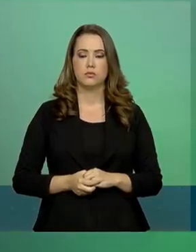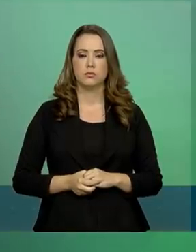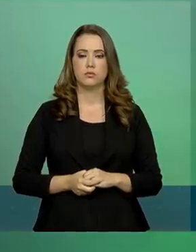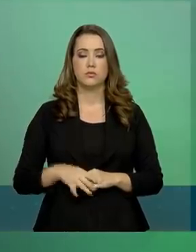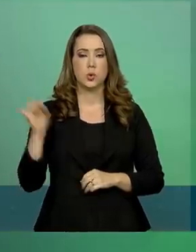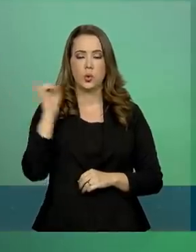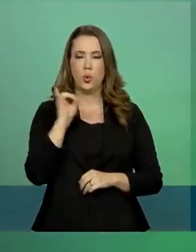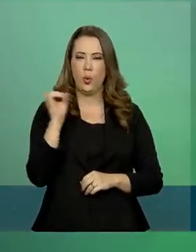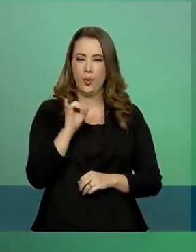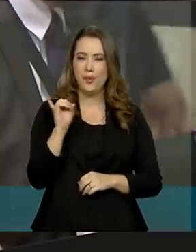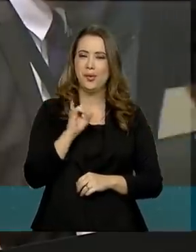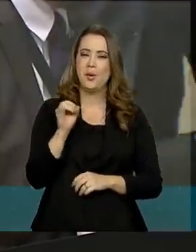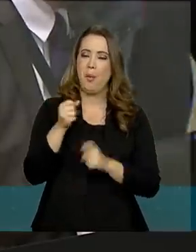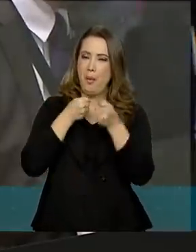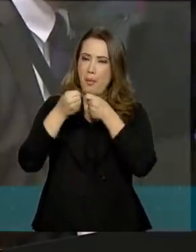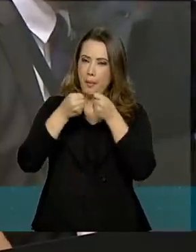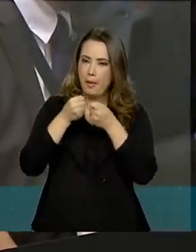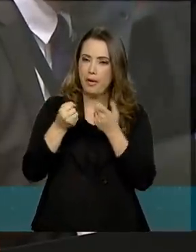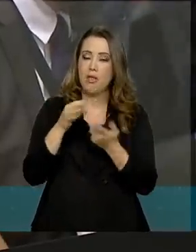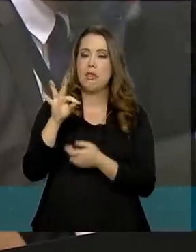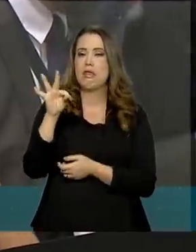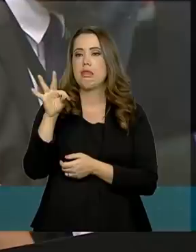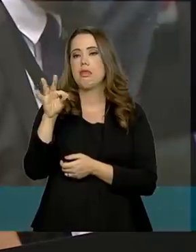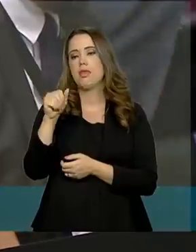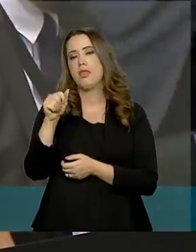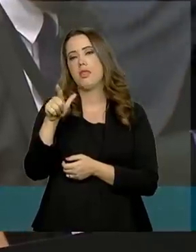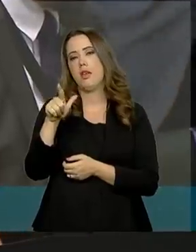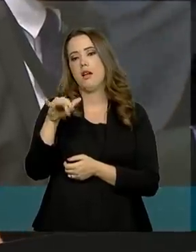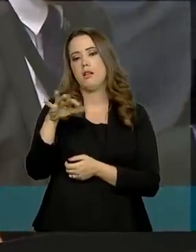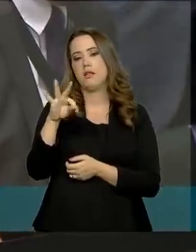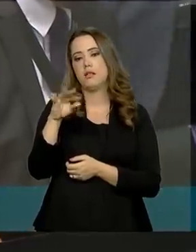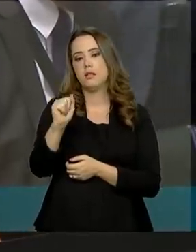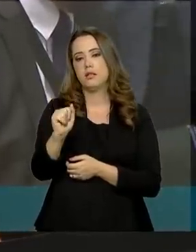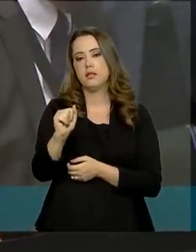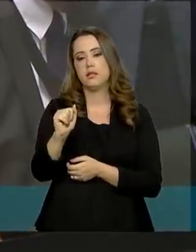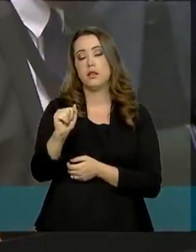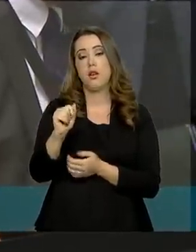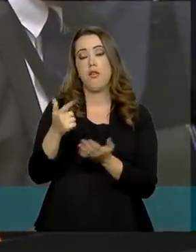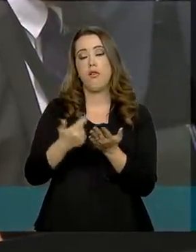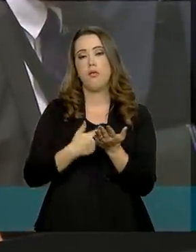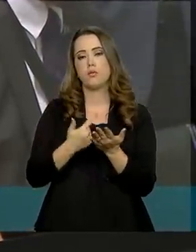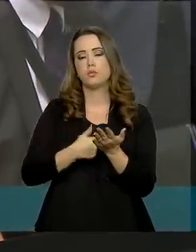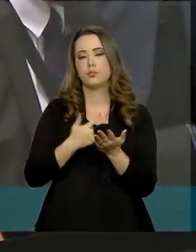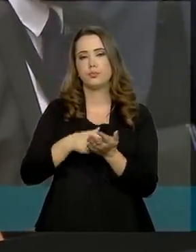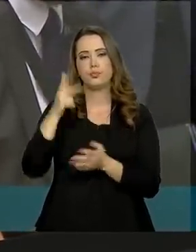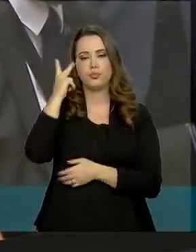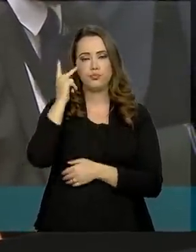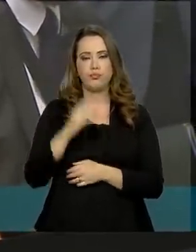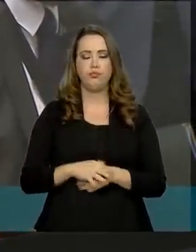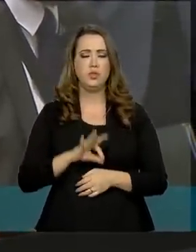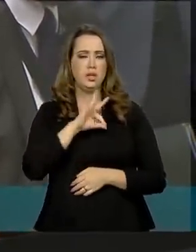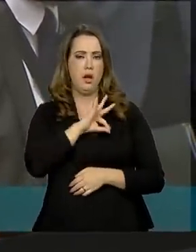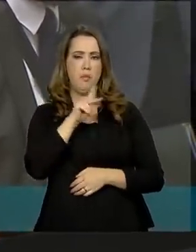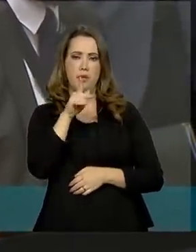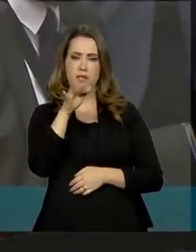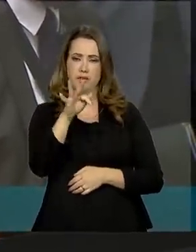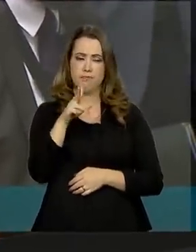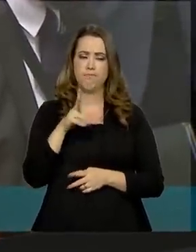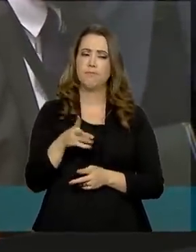Porto a voz, Thalita Fernandes, da Folha de São Paulo. Tudo bem, Thalita? Tudo certo. A Polícia Federal concluiu que tem indícios de